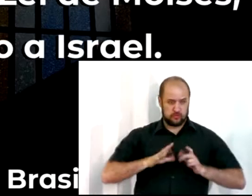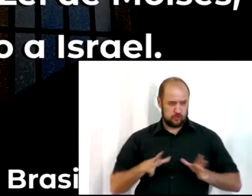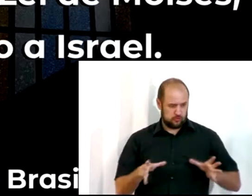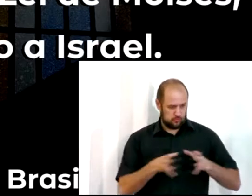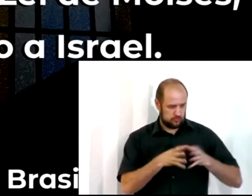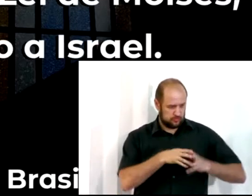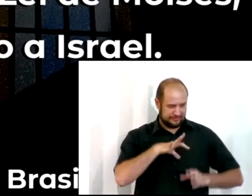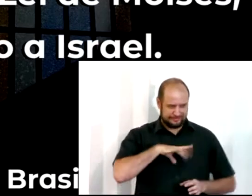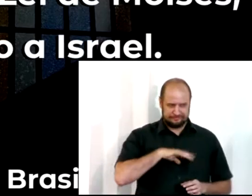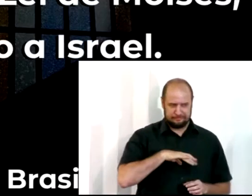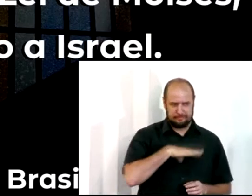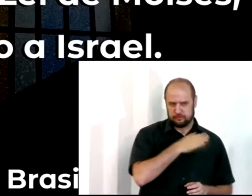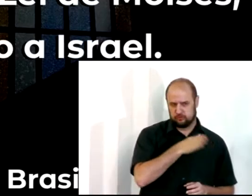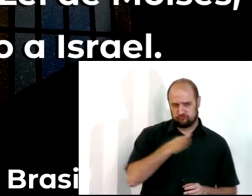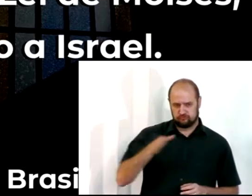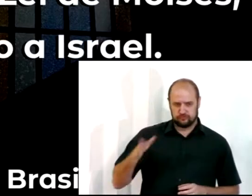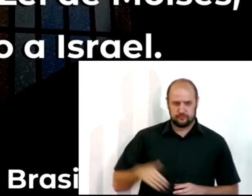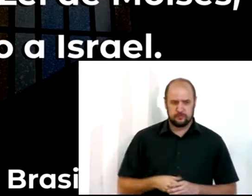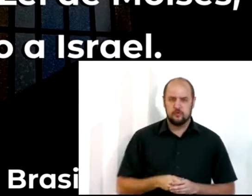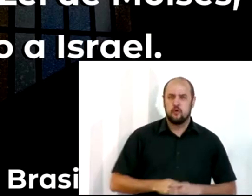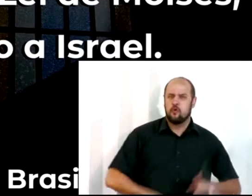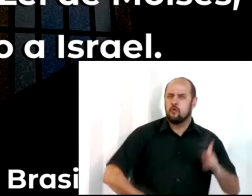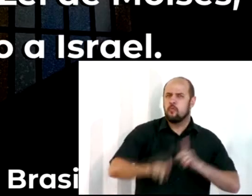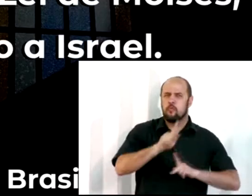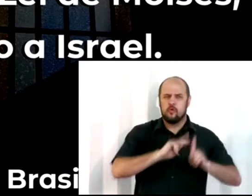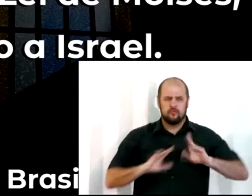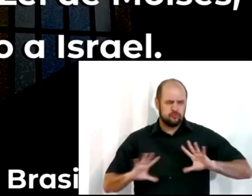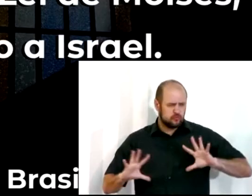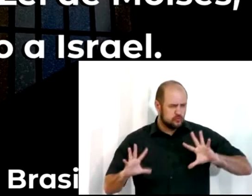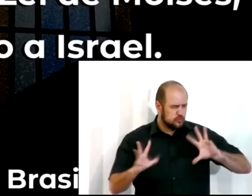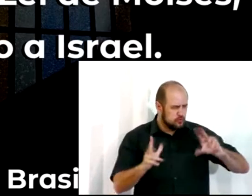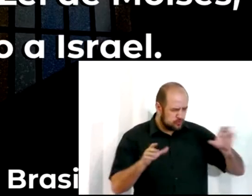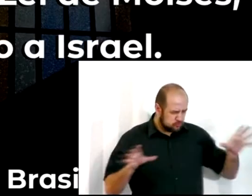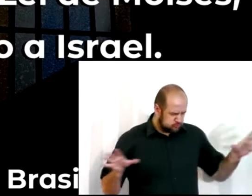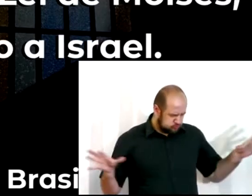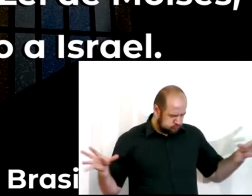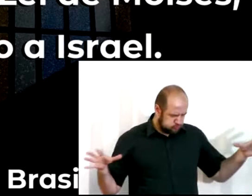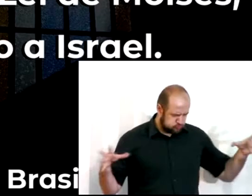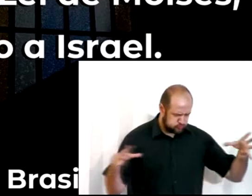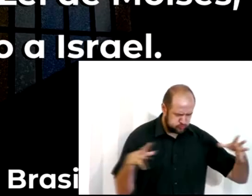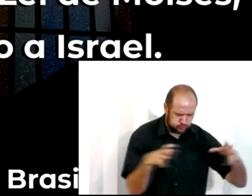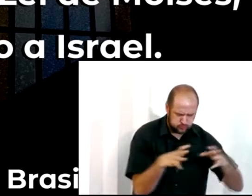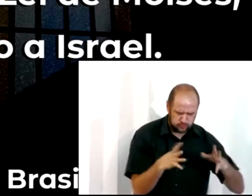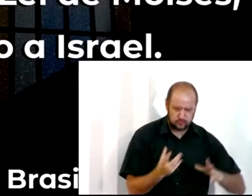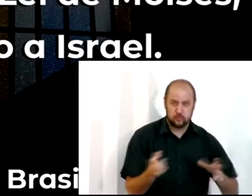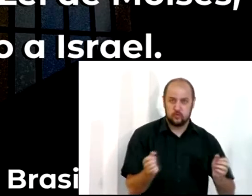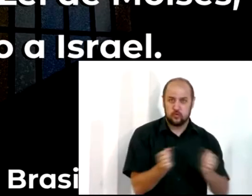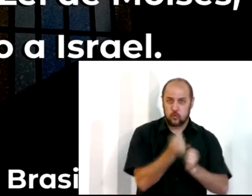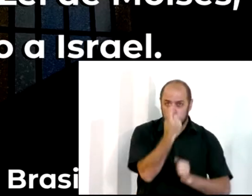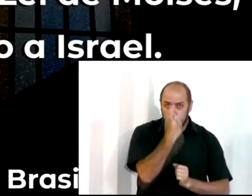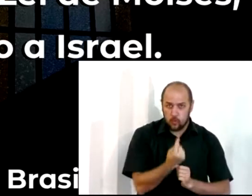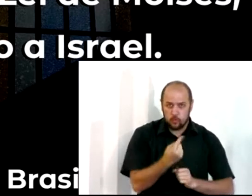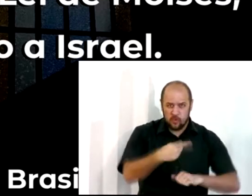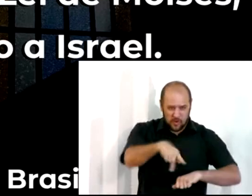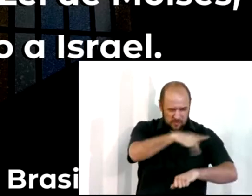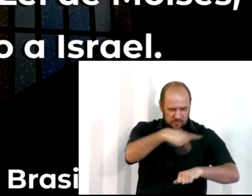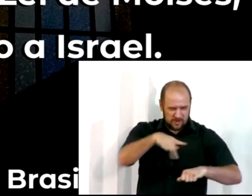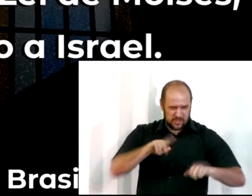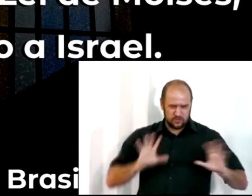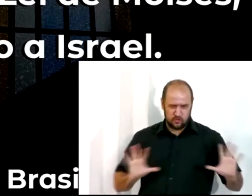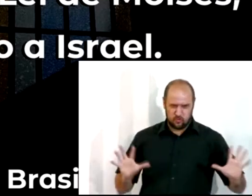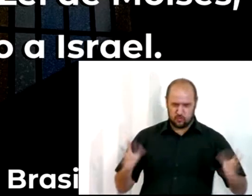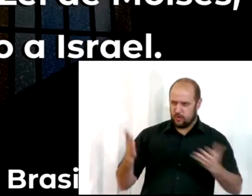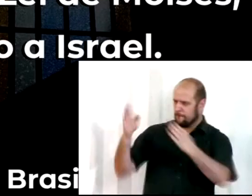suas cidades, todo o povo se ajuntou como um só homem na praça, diante da porta